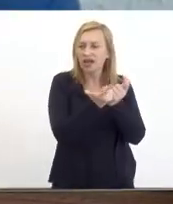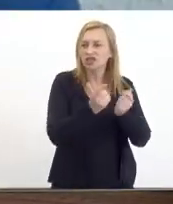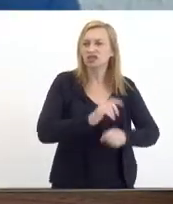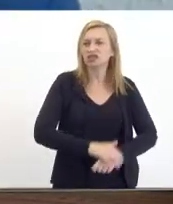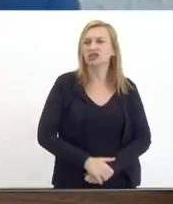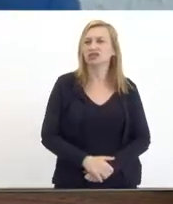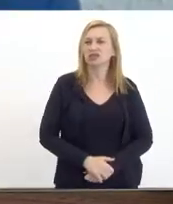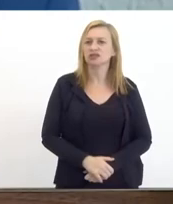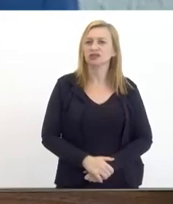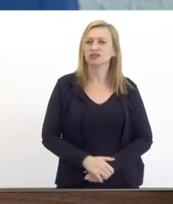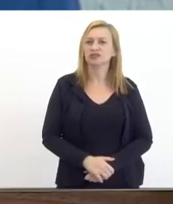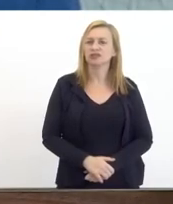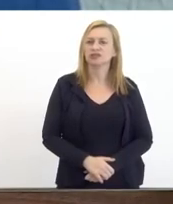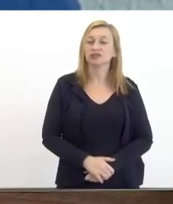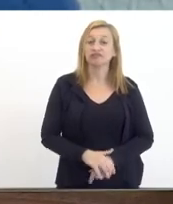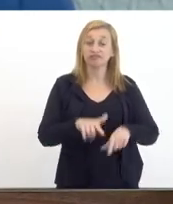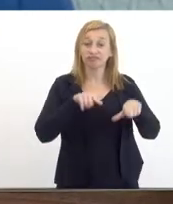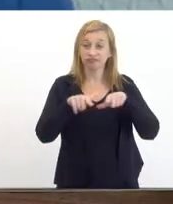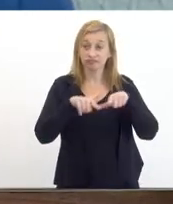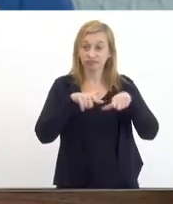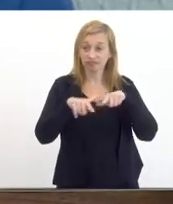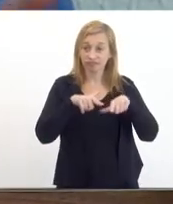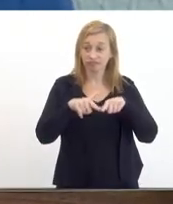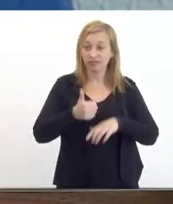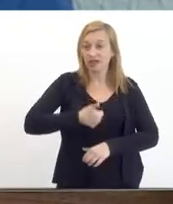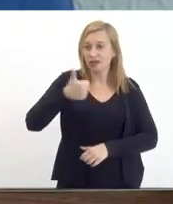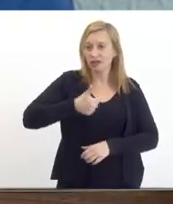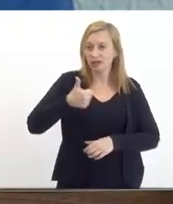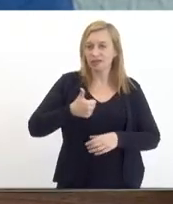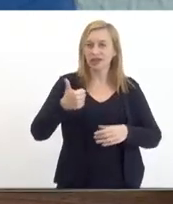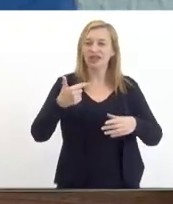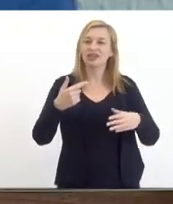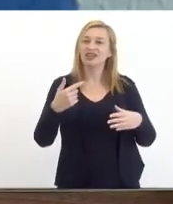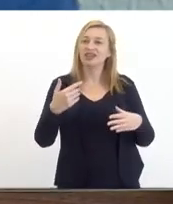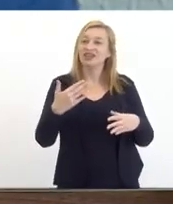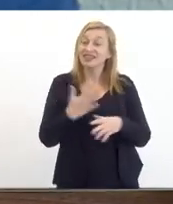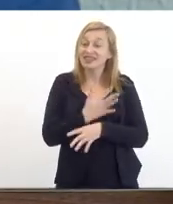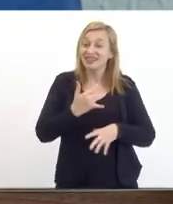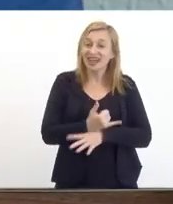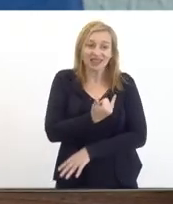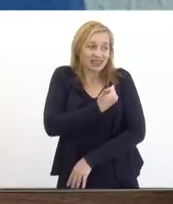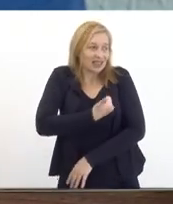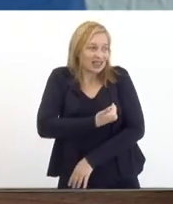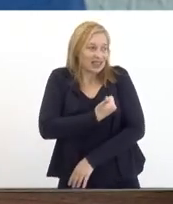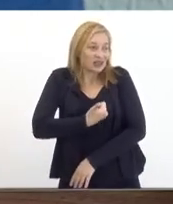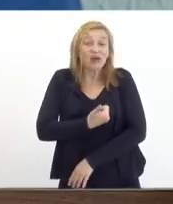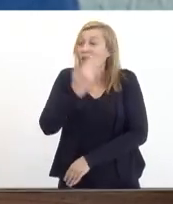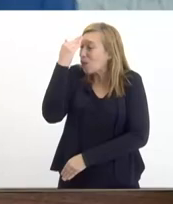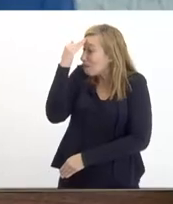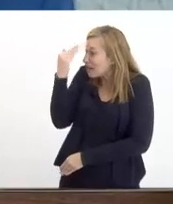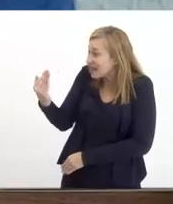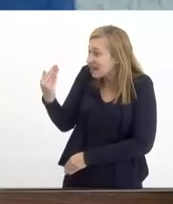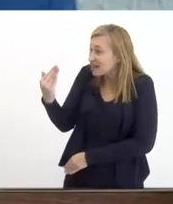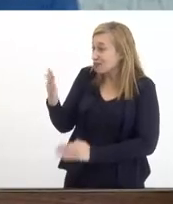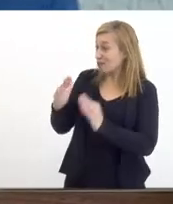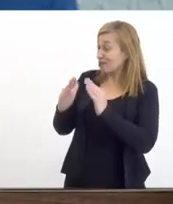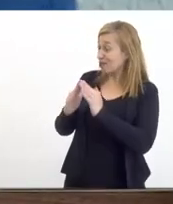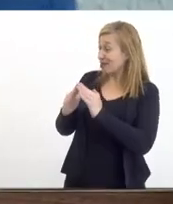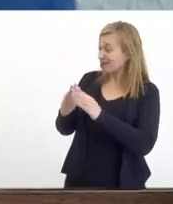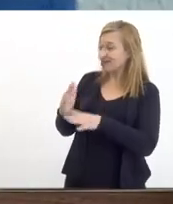tem feito esse trabalho na primeira cidade ser Itaguaí agradeço como anfitrião dessa cidade